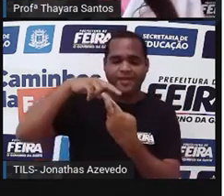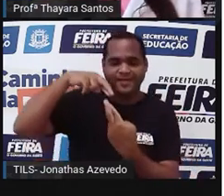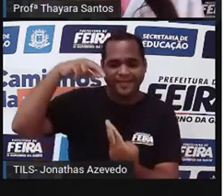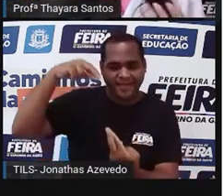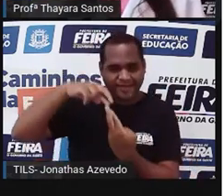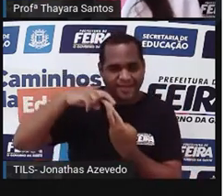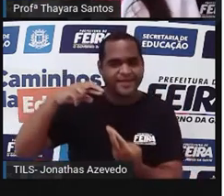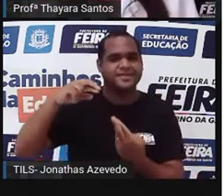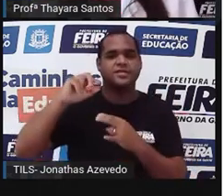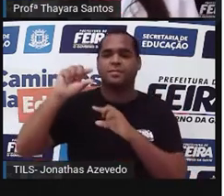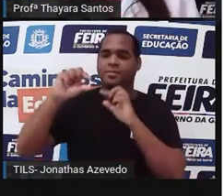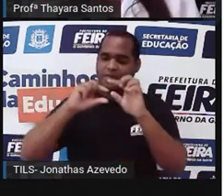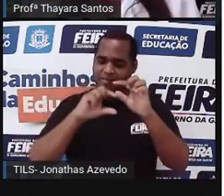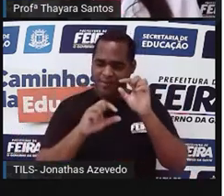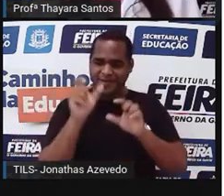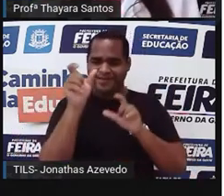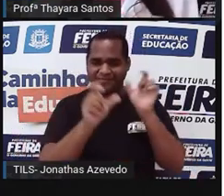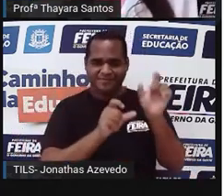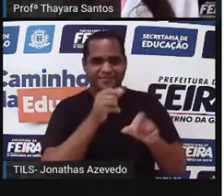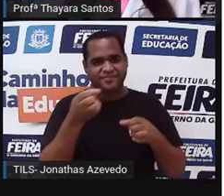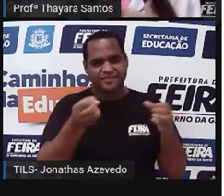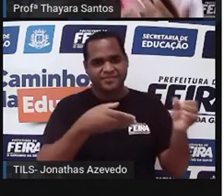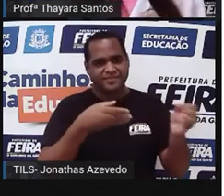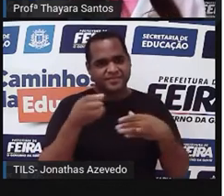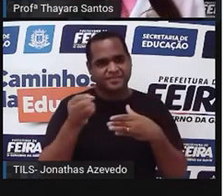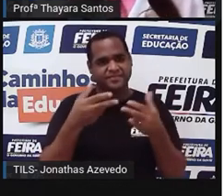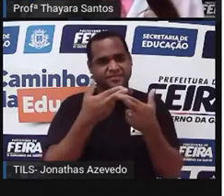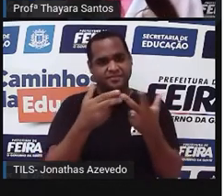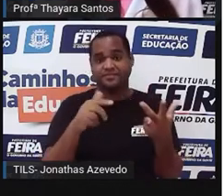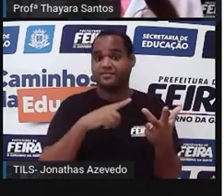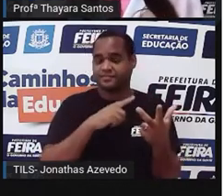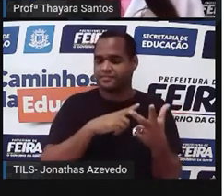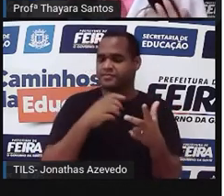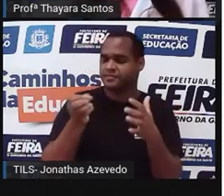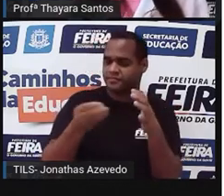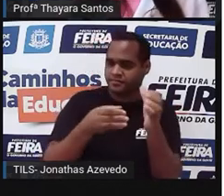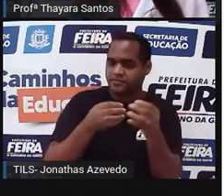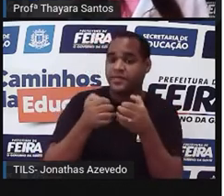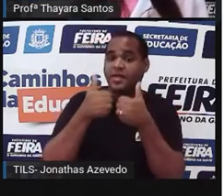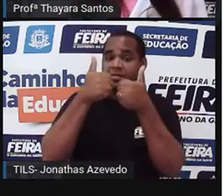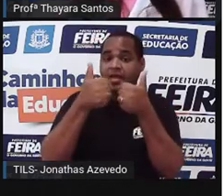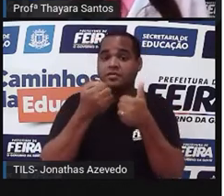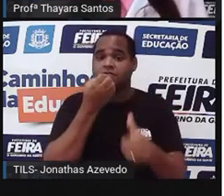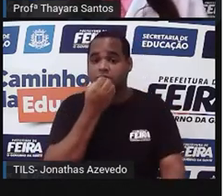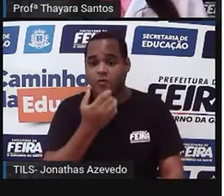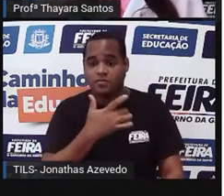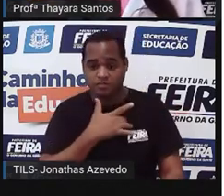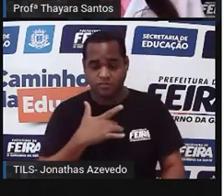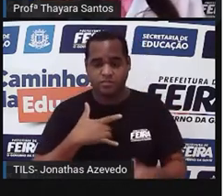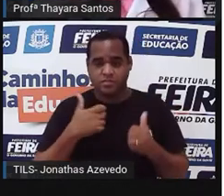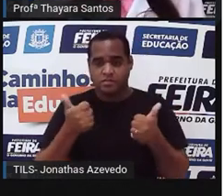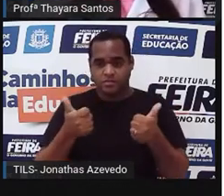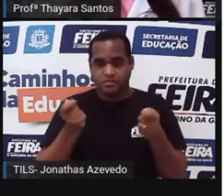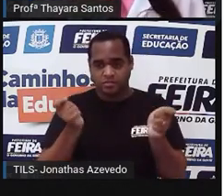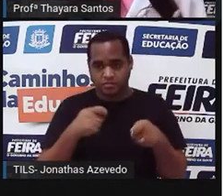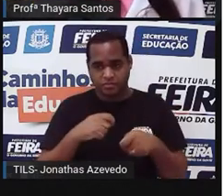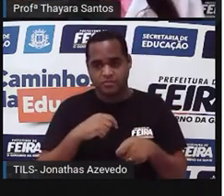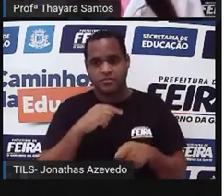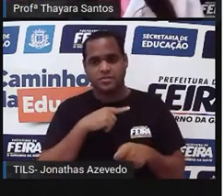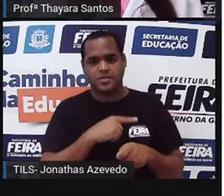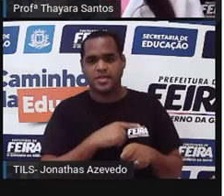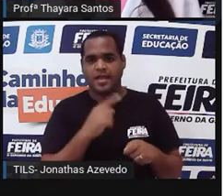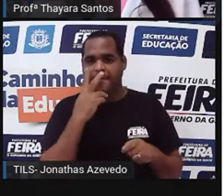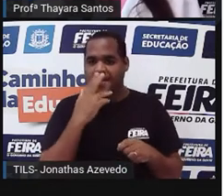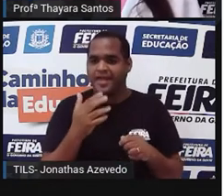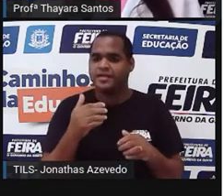geram novas características e se essas novas características forem benéficas pra aqueles organismos, elas vão acabar se